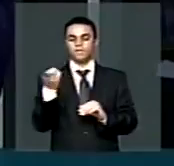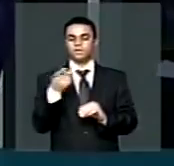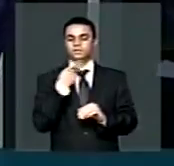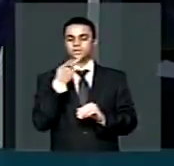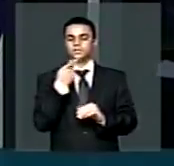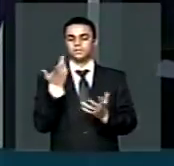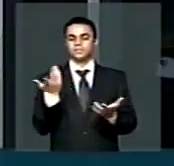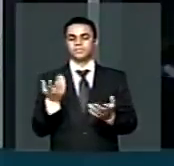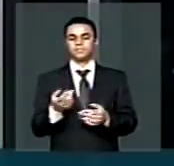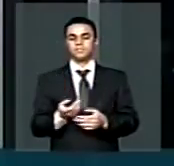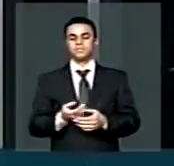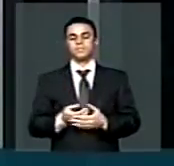recomendar nesse momento.